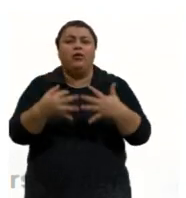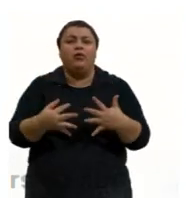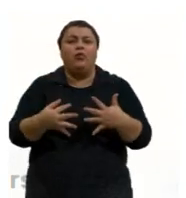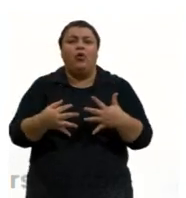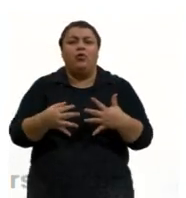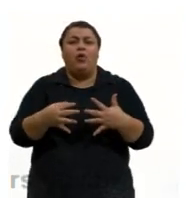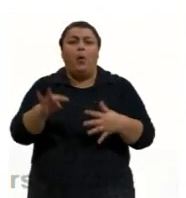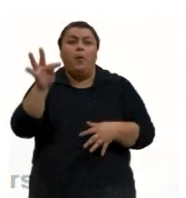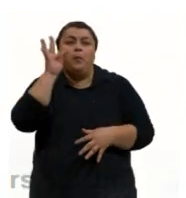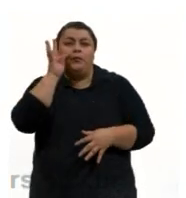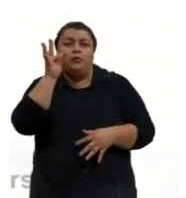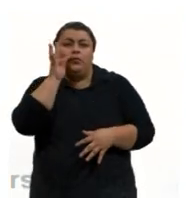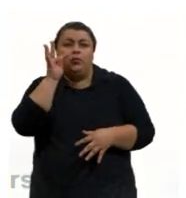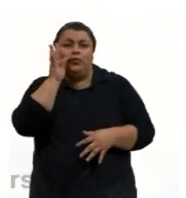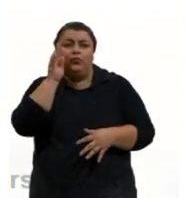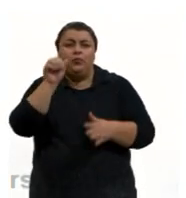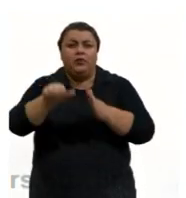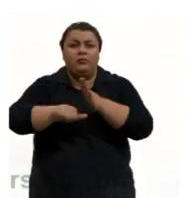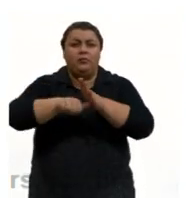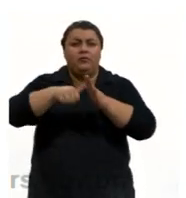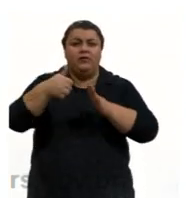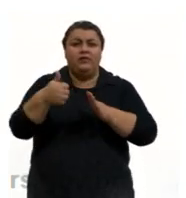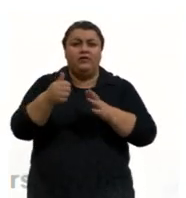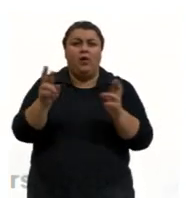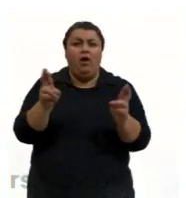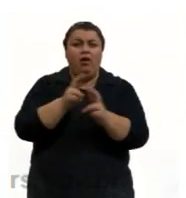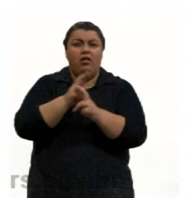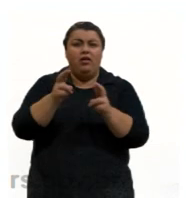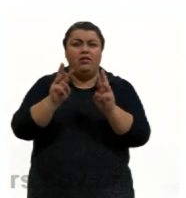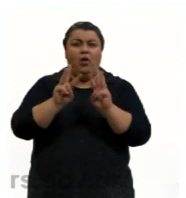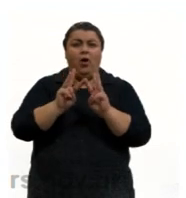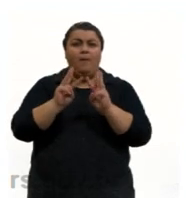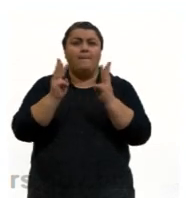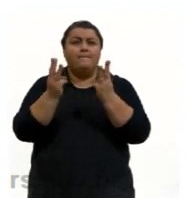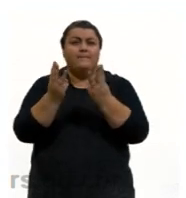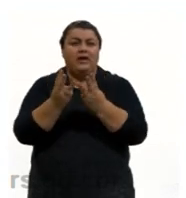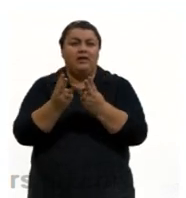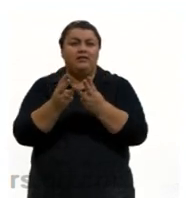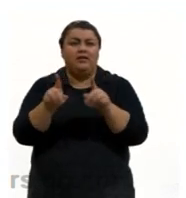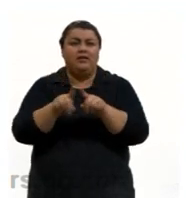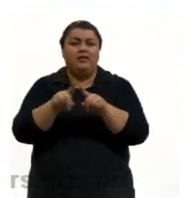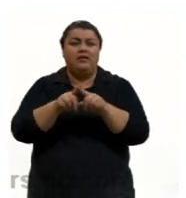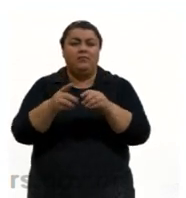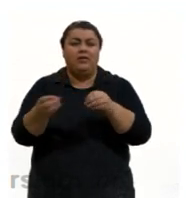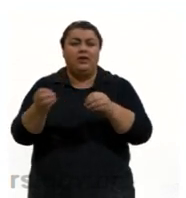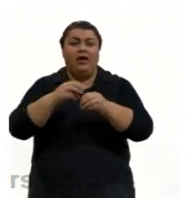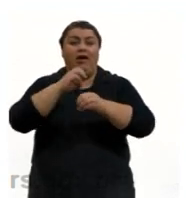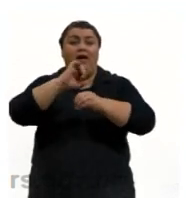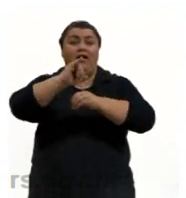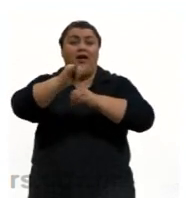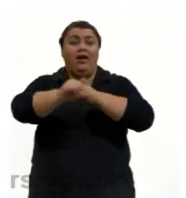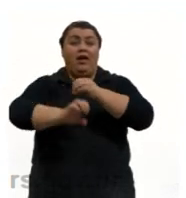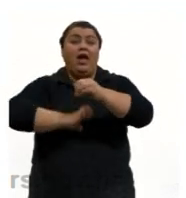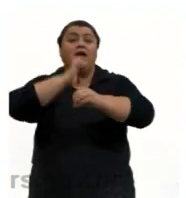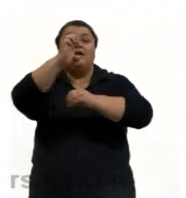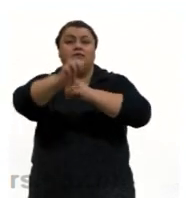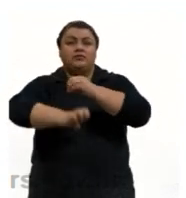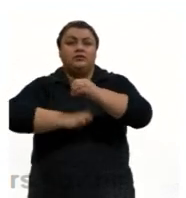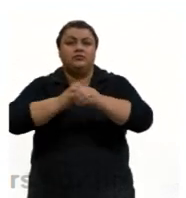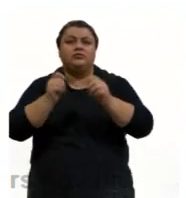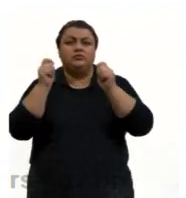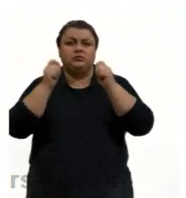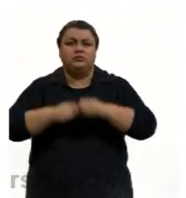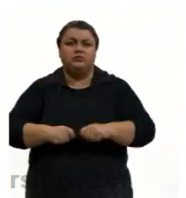Thomson determinou, pela primeira vez, a relação entre massa e a carga do elétron, O que pode ser